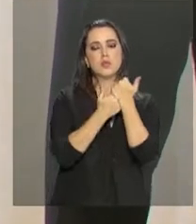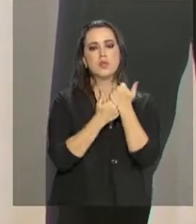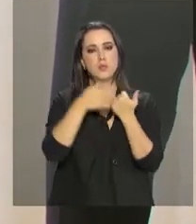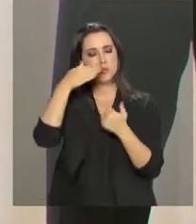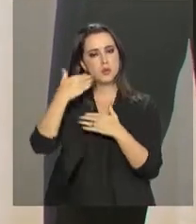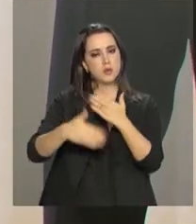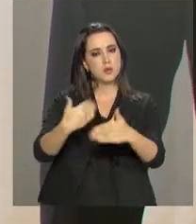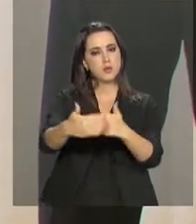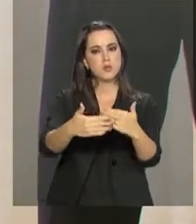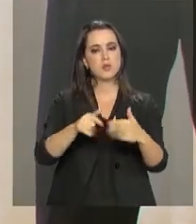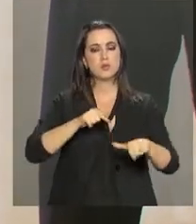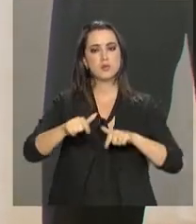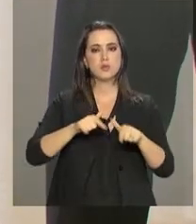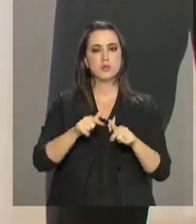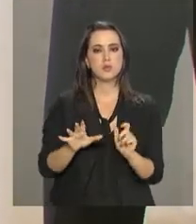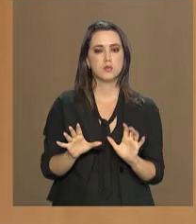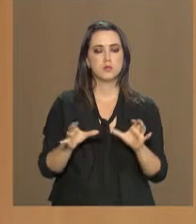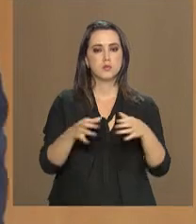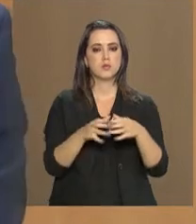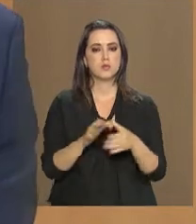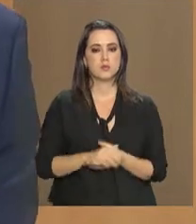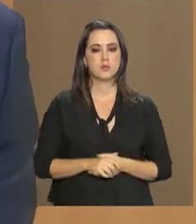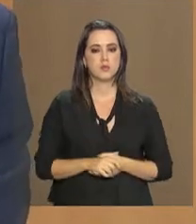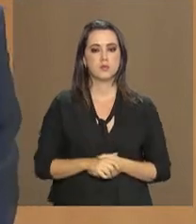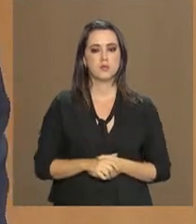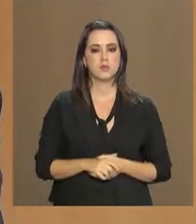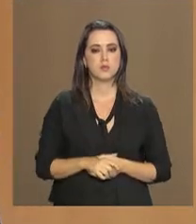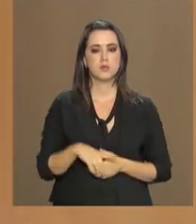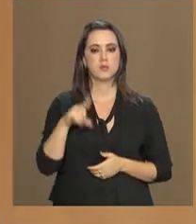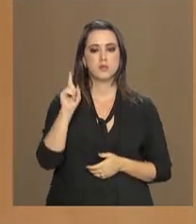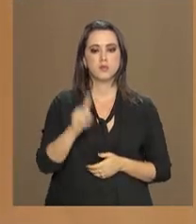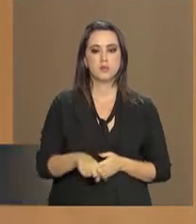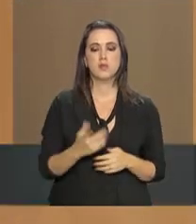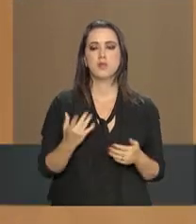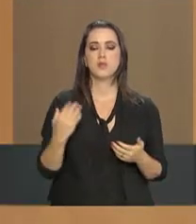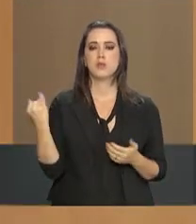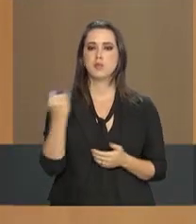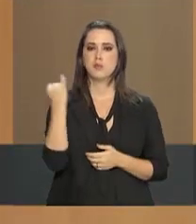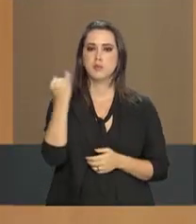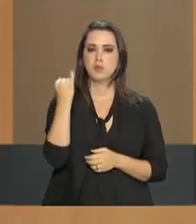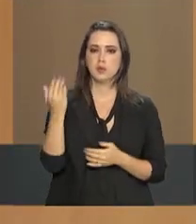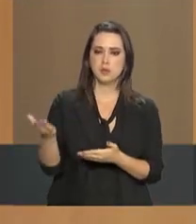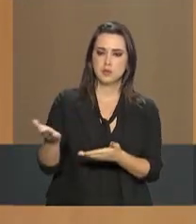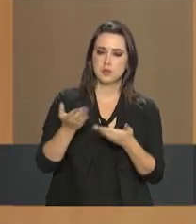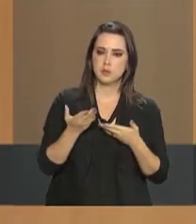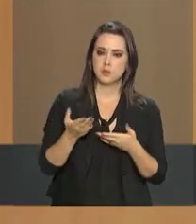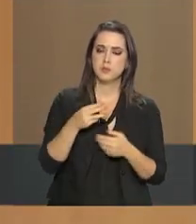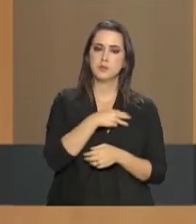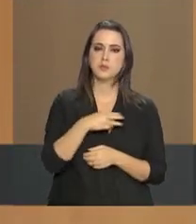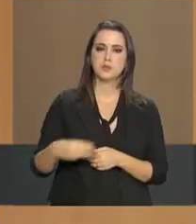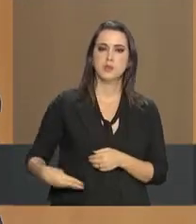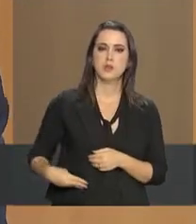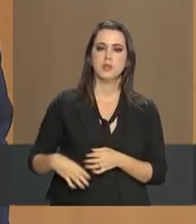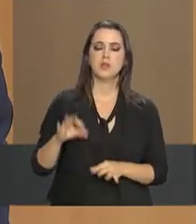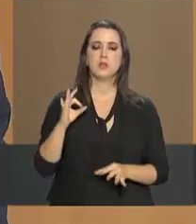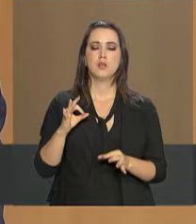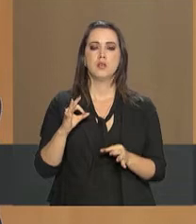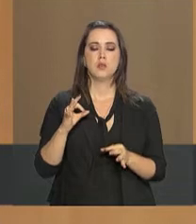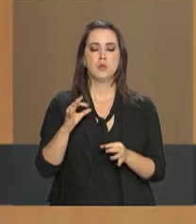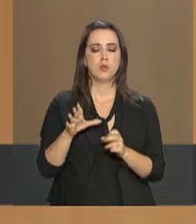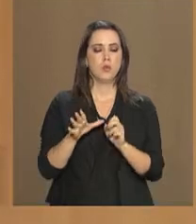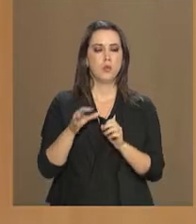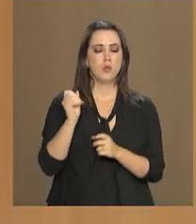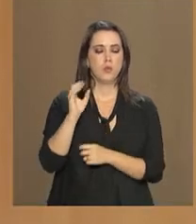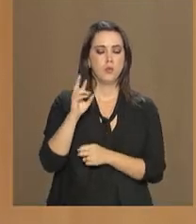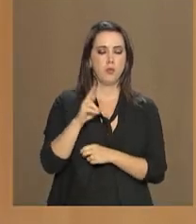a continuidade dos trabalhos no setor. Grande satisfação ter sido recebido pelo ministro Jungmann. Conheço já há algum tempo o